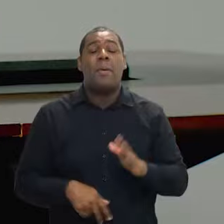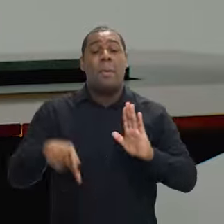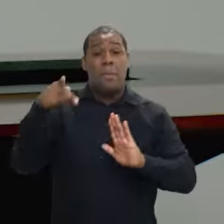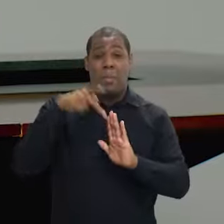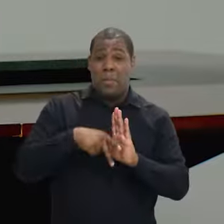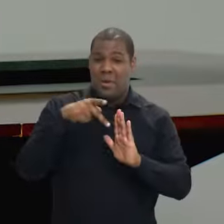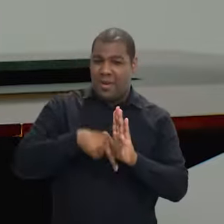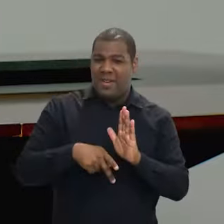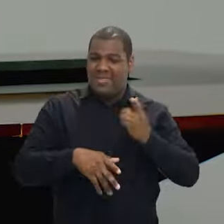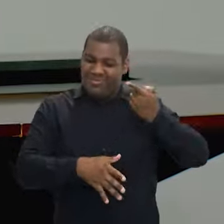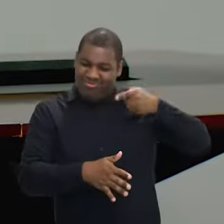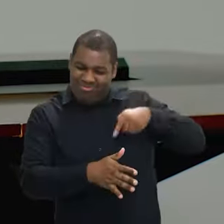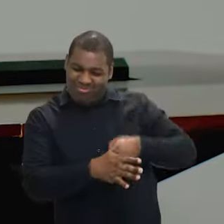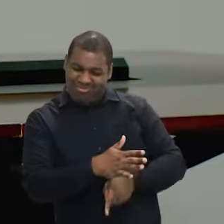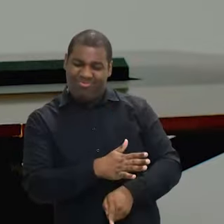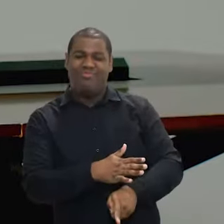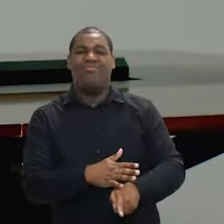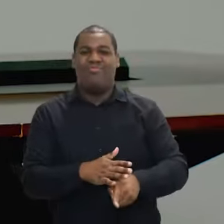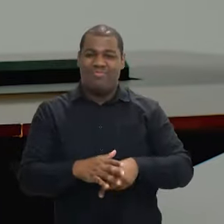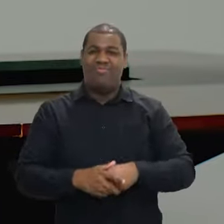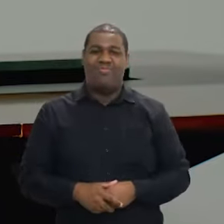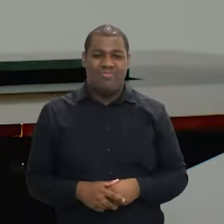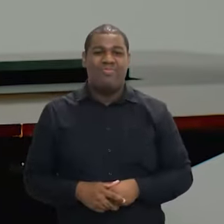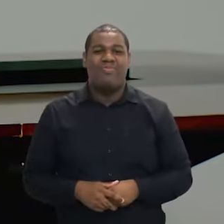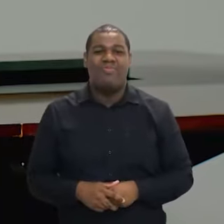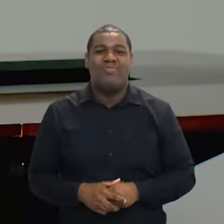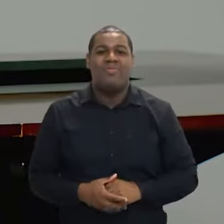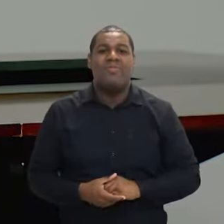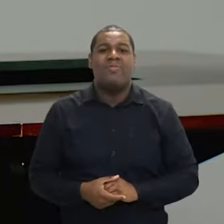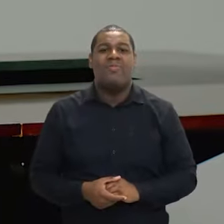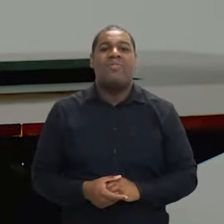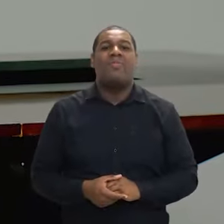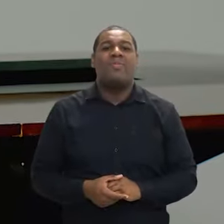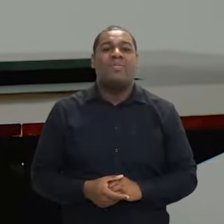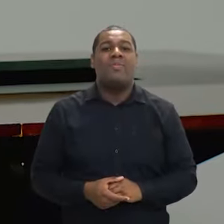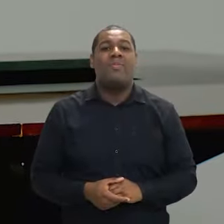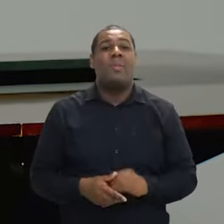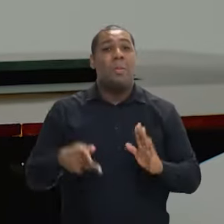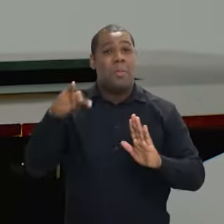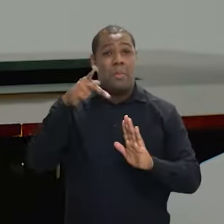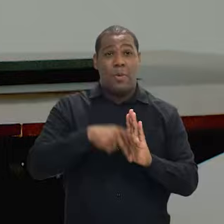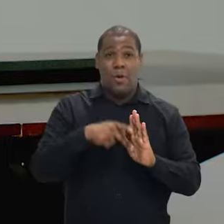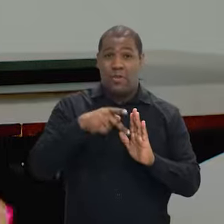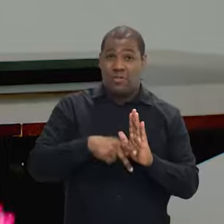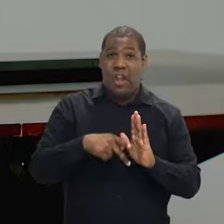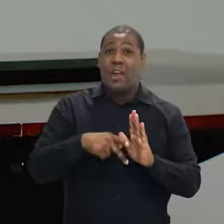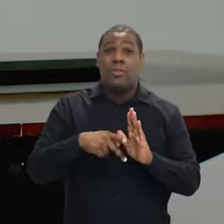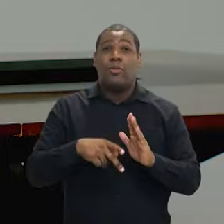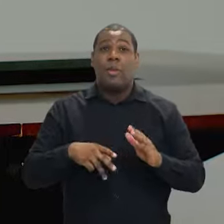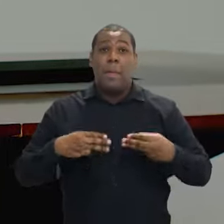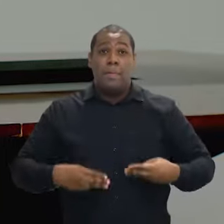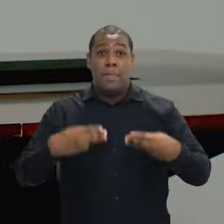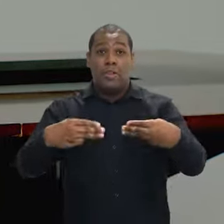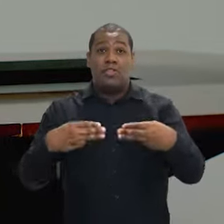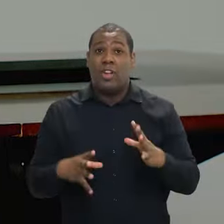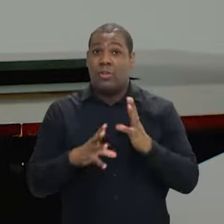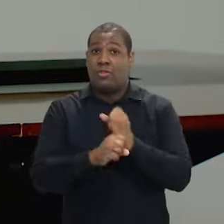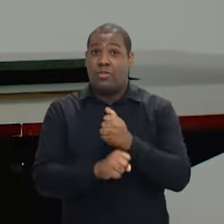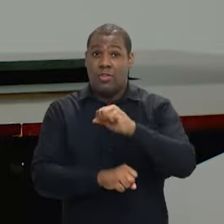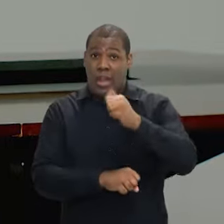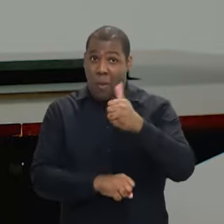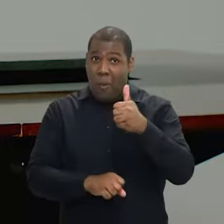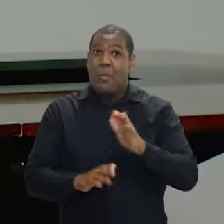Enfim, o programa é bastante completo, um programa que é intersetorial, envolveu 11 ministérios,